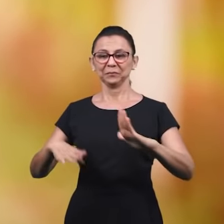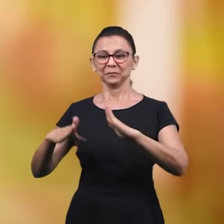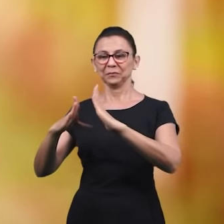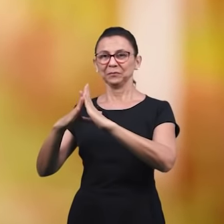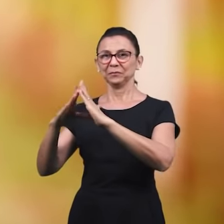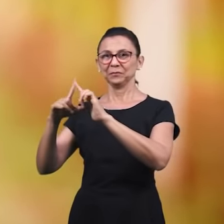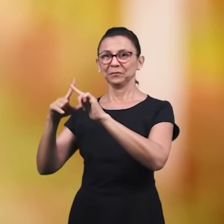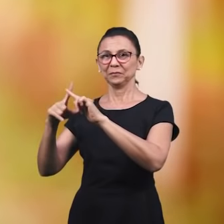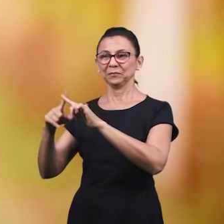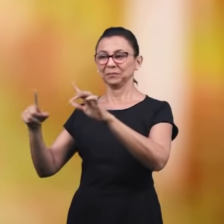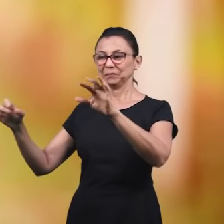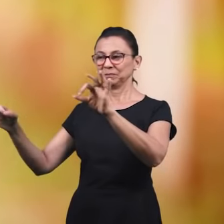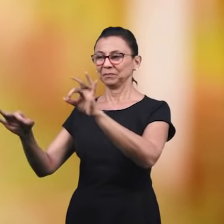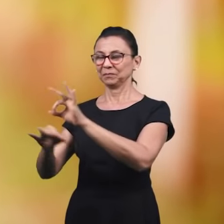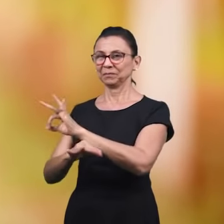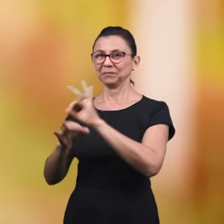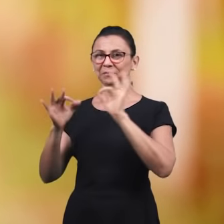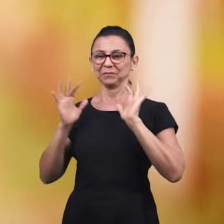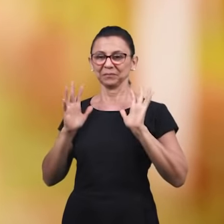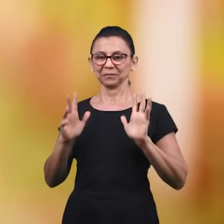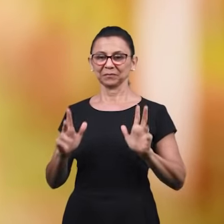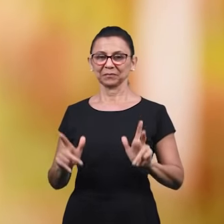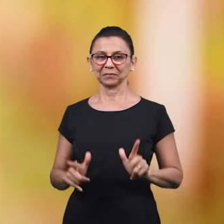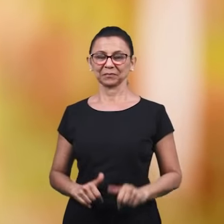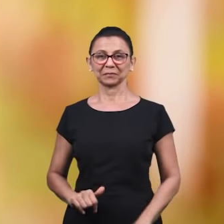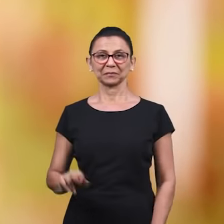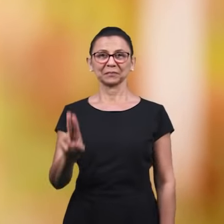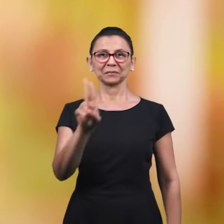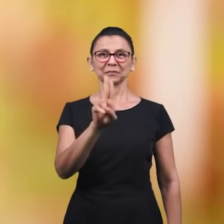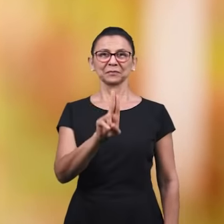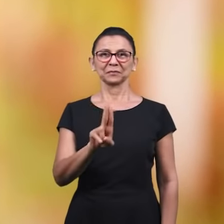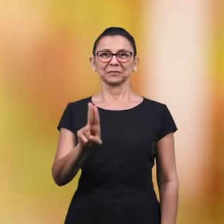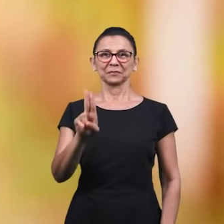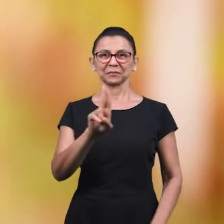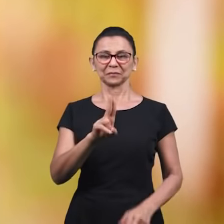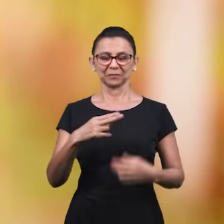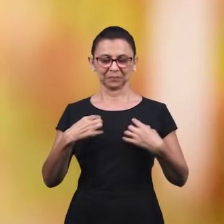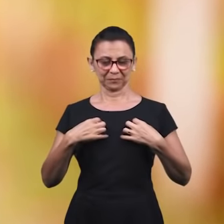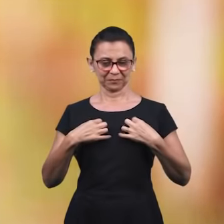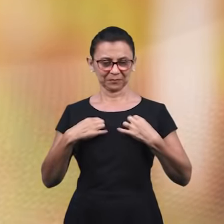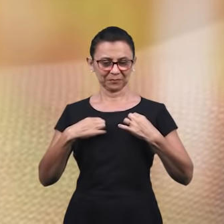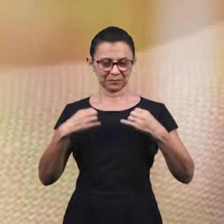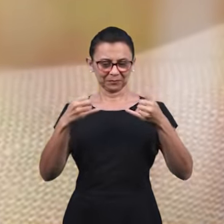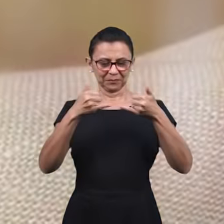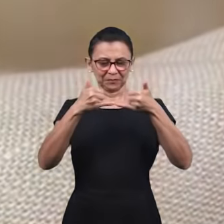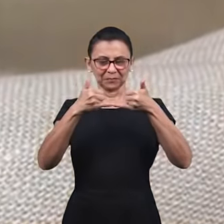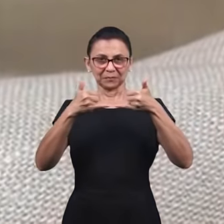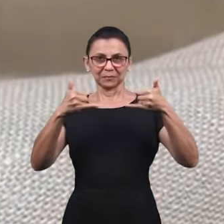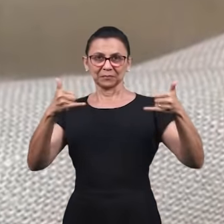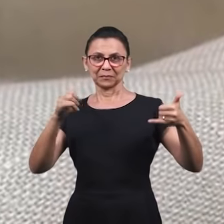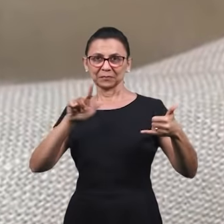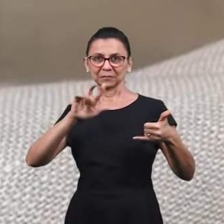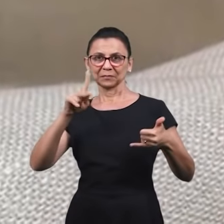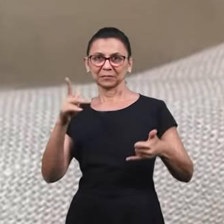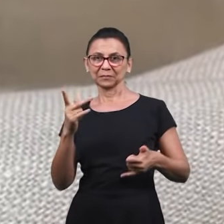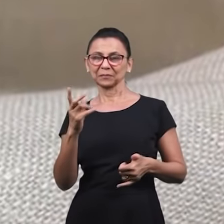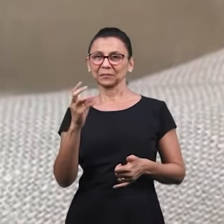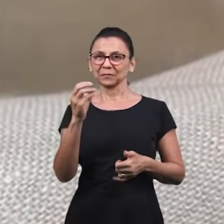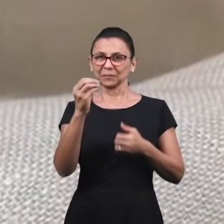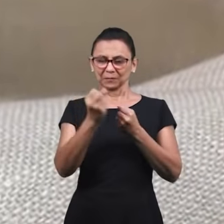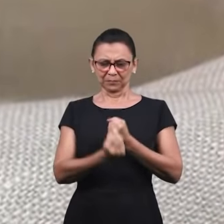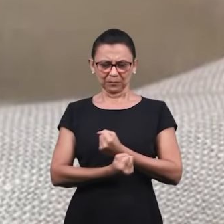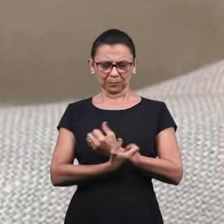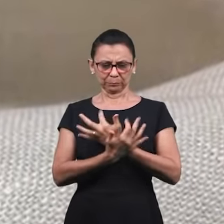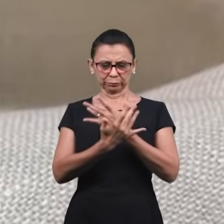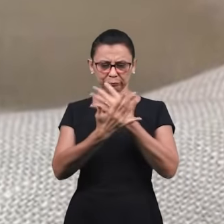sua esposa pronta está Revestida de um